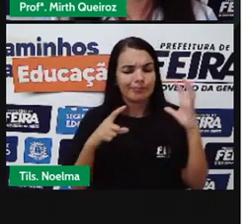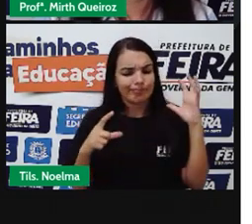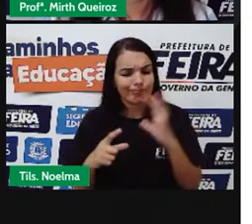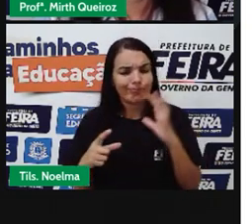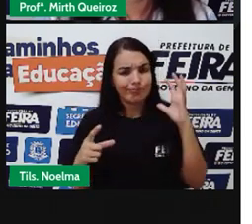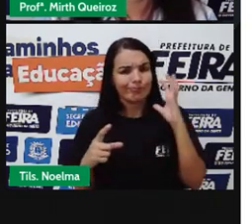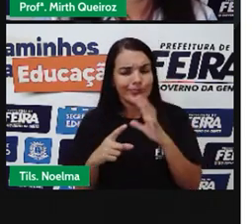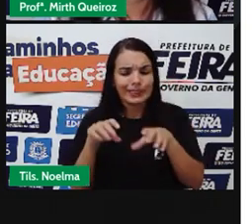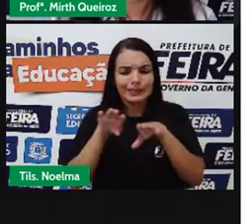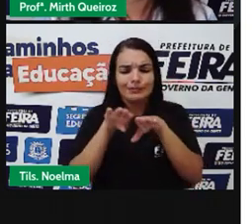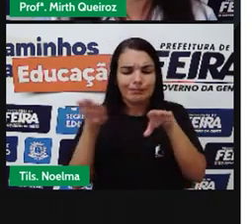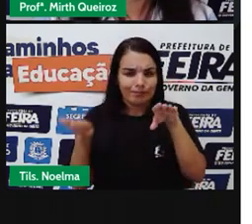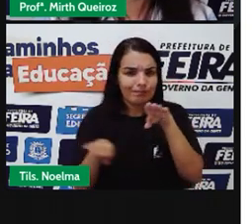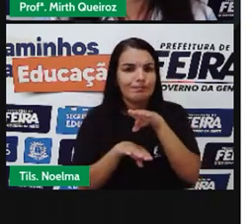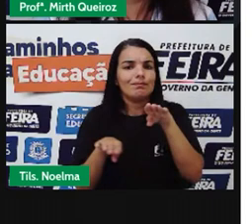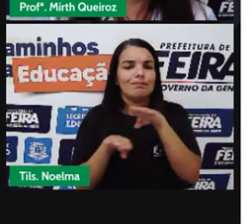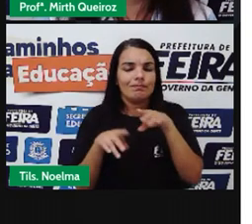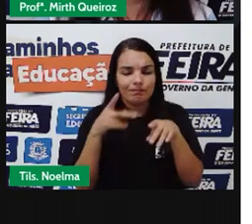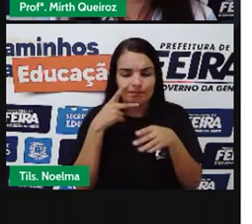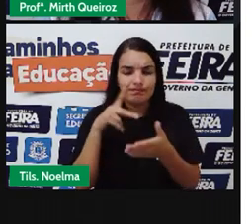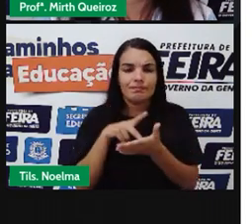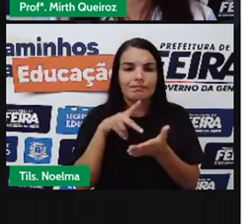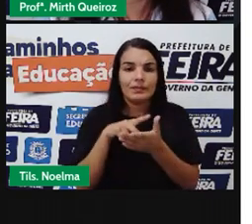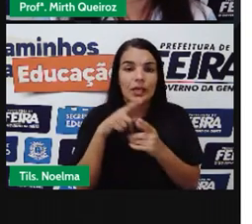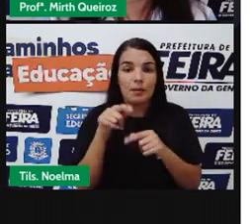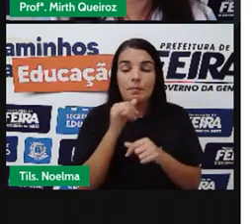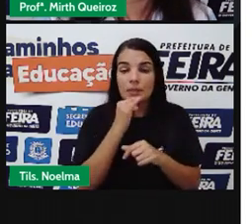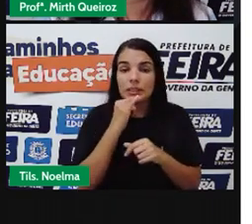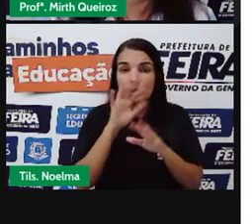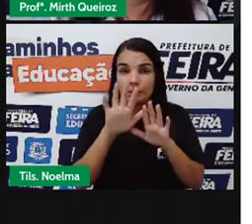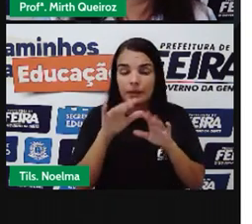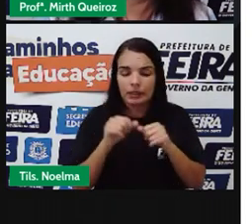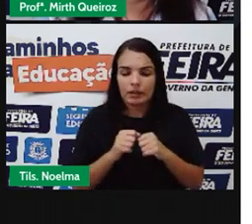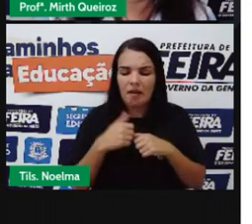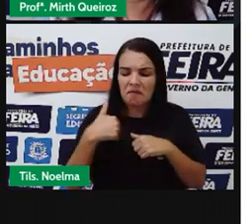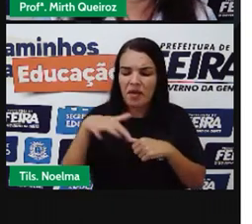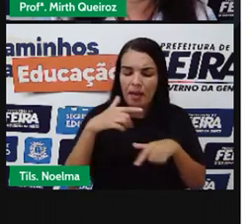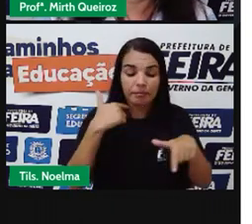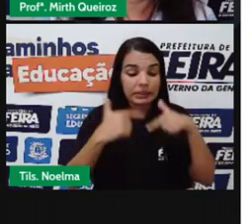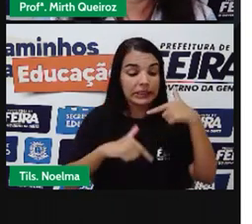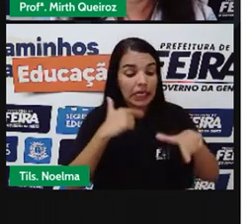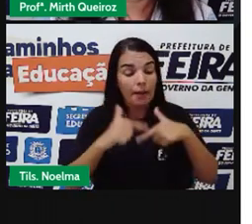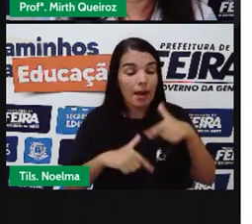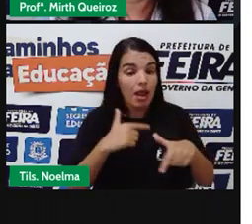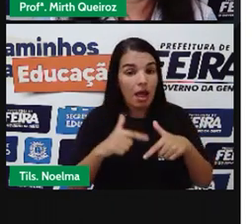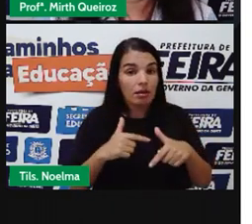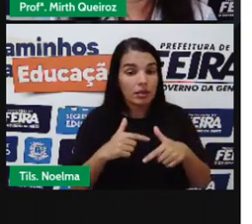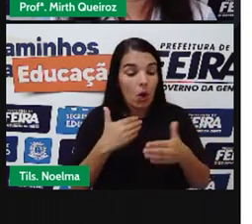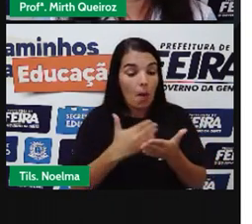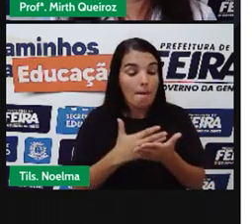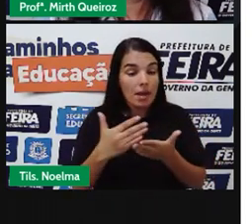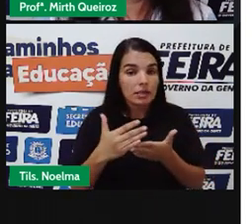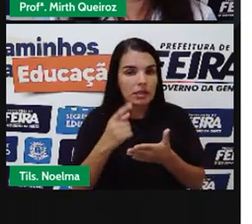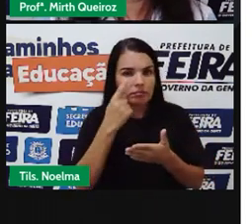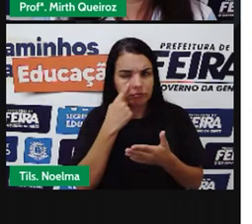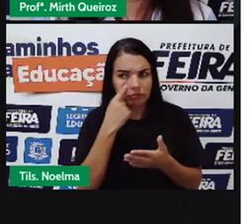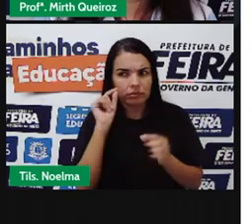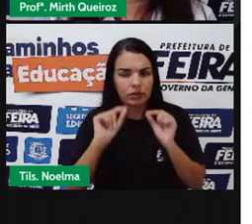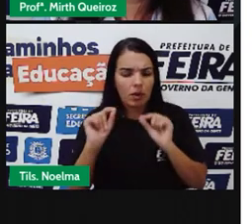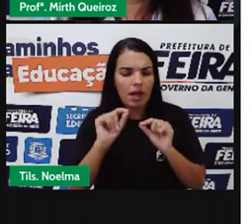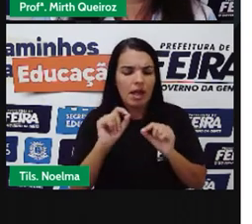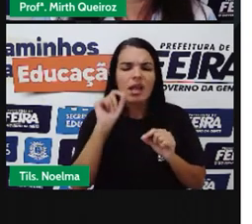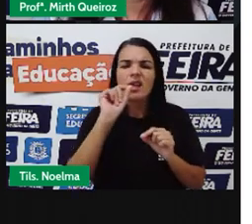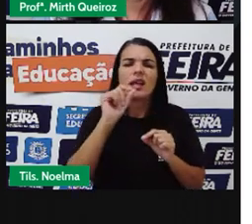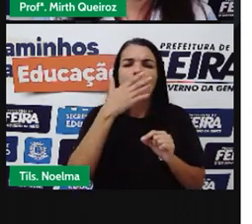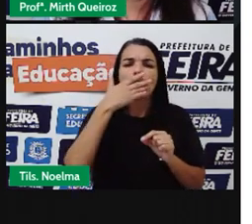Na desigualdade social Quando por exemplo A gente chega ao mercado de trabalho E a gente vê Que quem ocupa as melhores